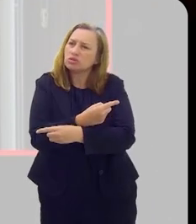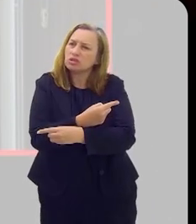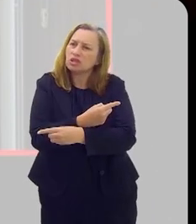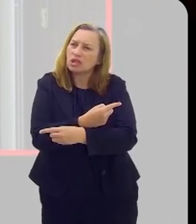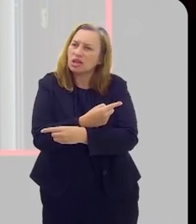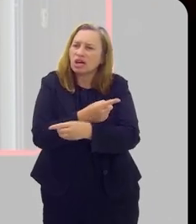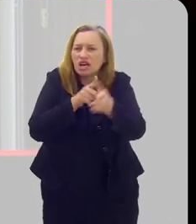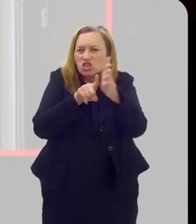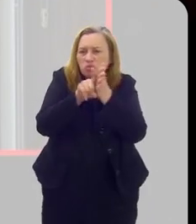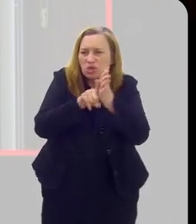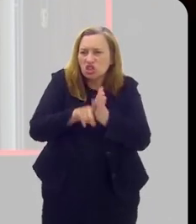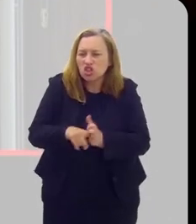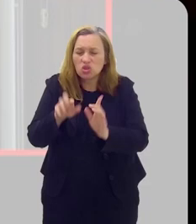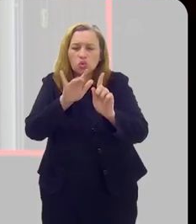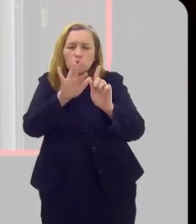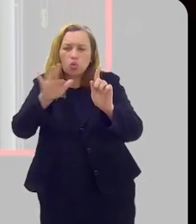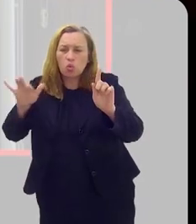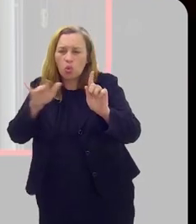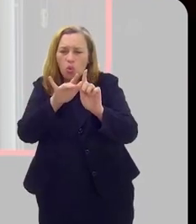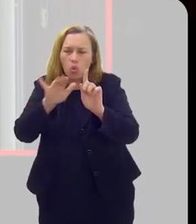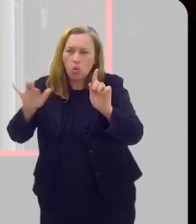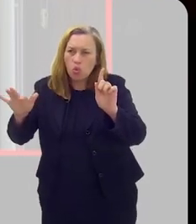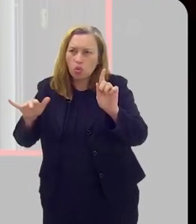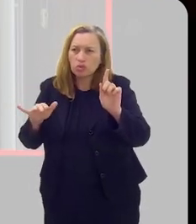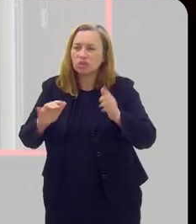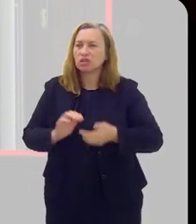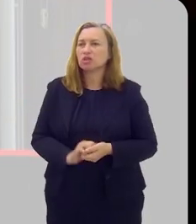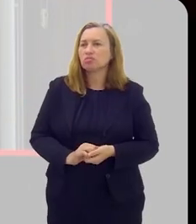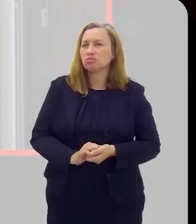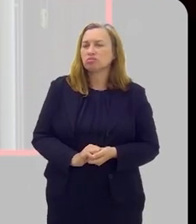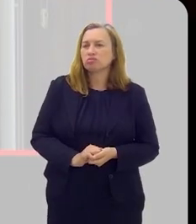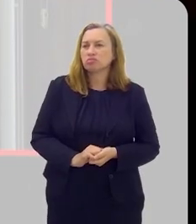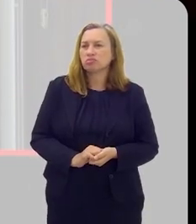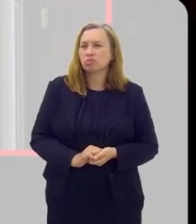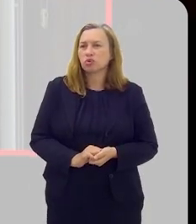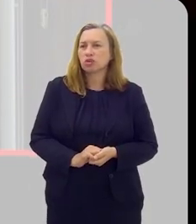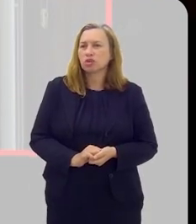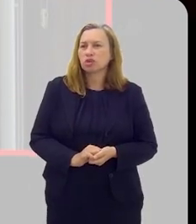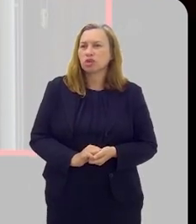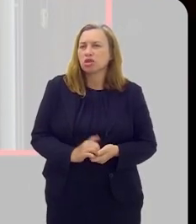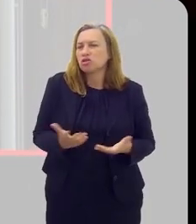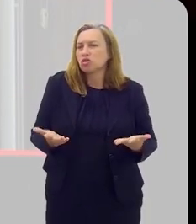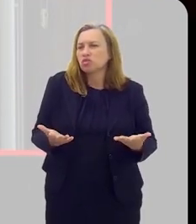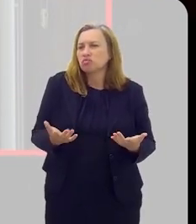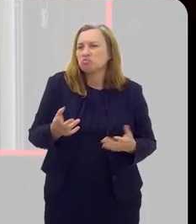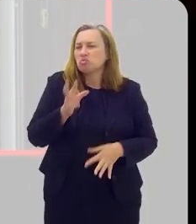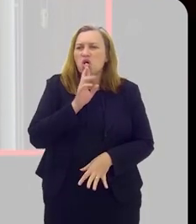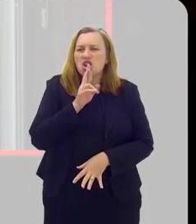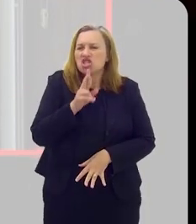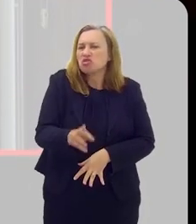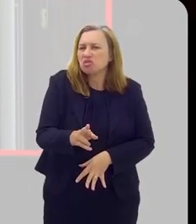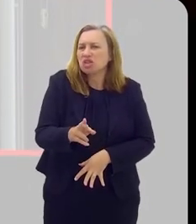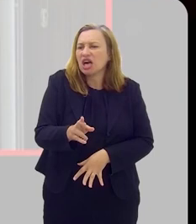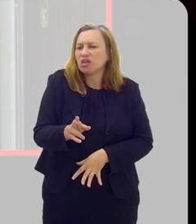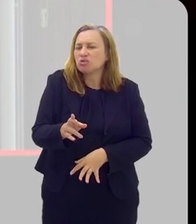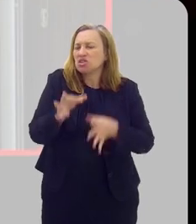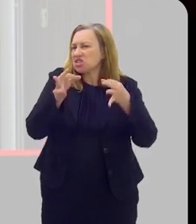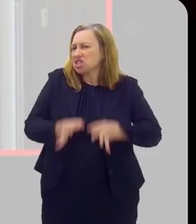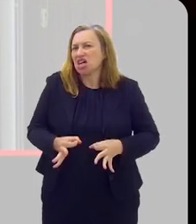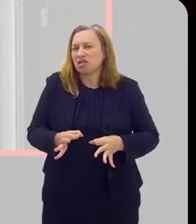rastreio, né? Com o argumento de que ele não traria resultados